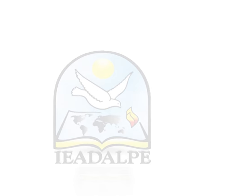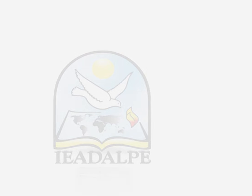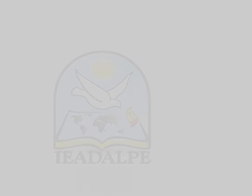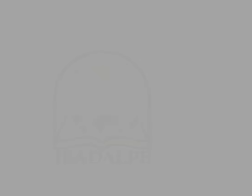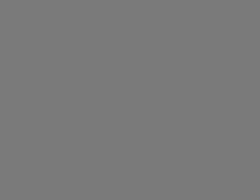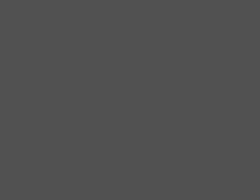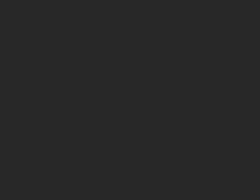Transcrição e Coelho